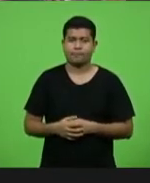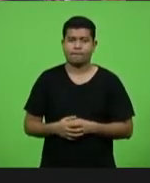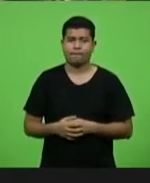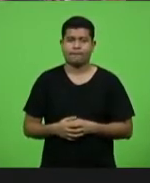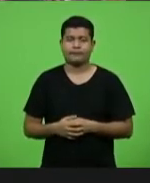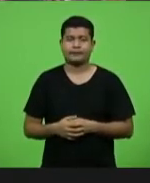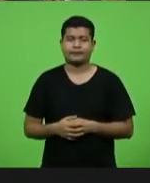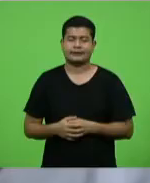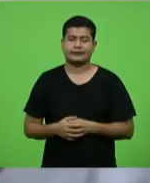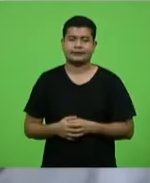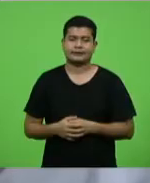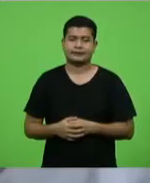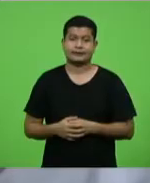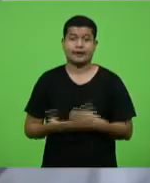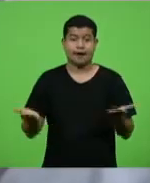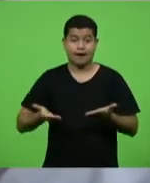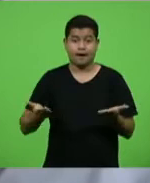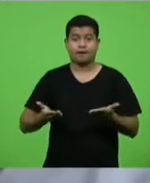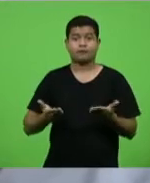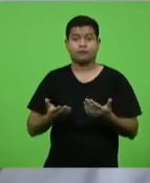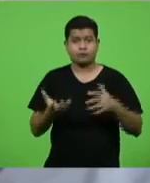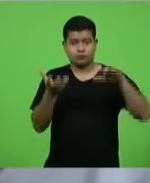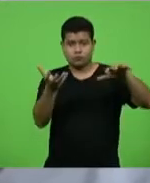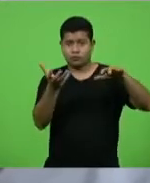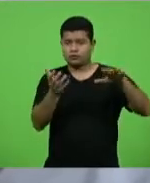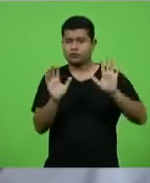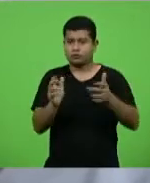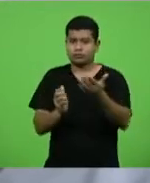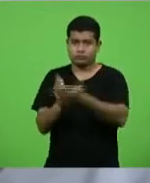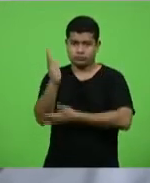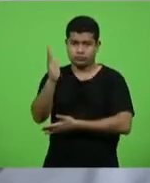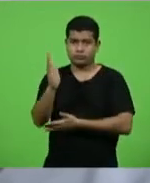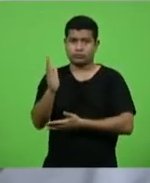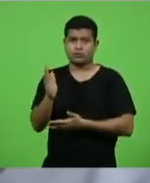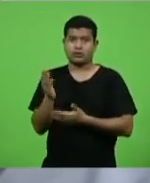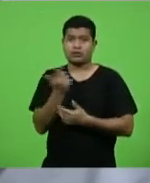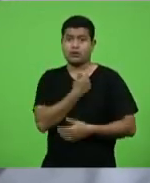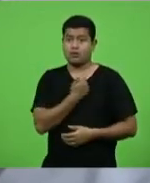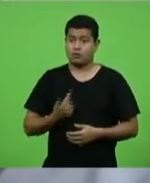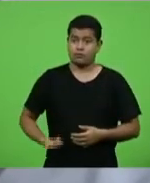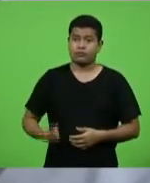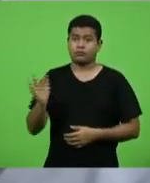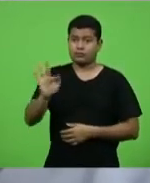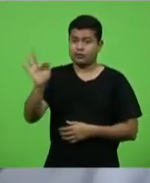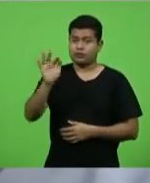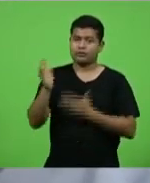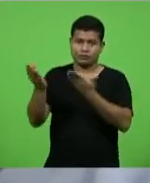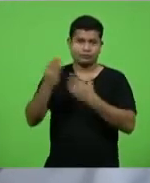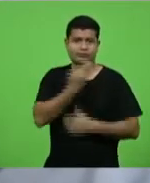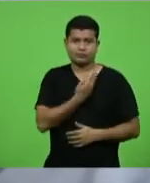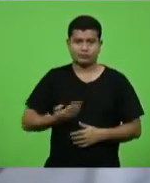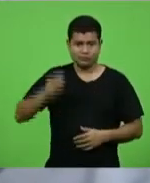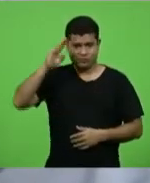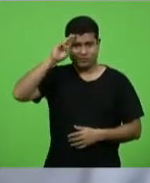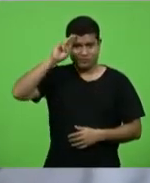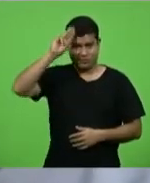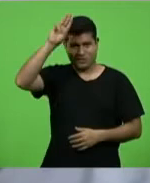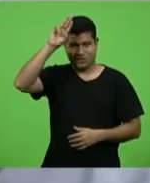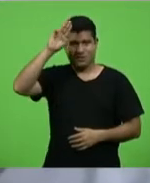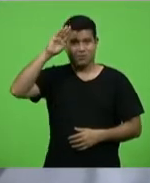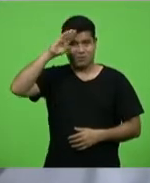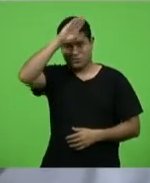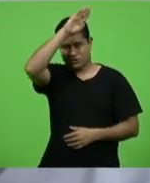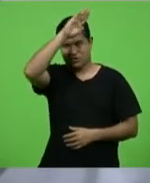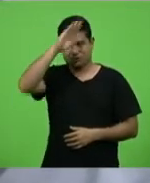E agora, com a autorização do Congresso, o governo federal já o Bolsonaro, o presidente, já autorizou a compra e que deve chegar agora alguma